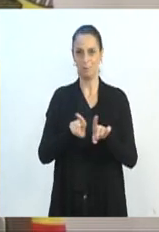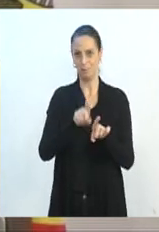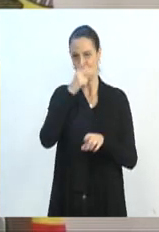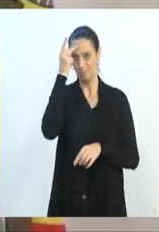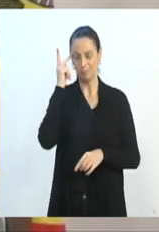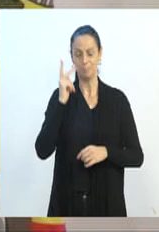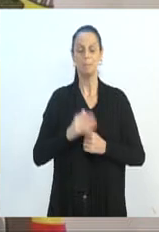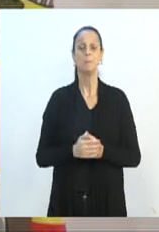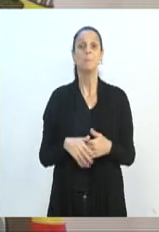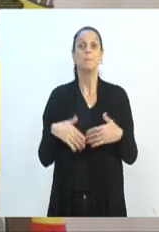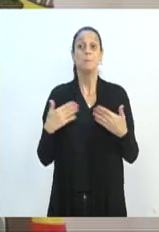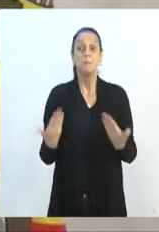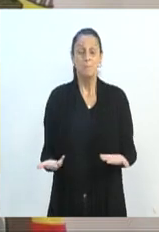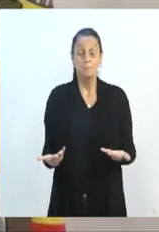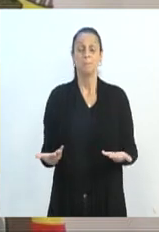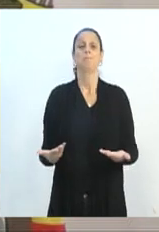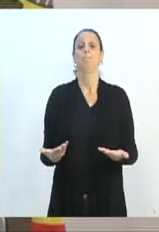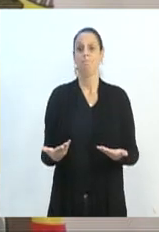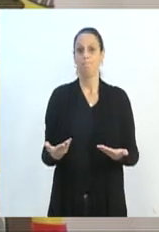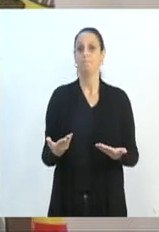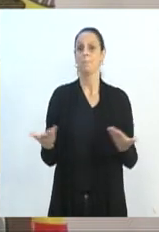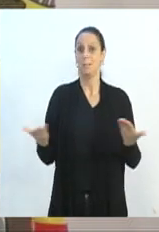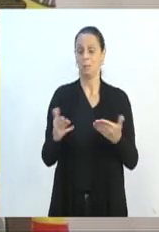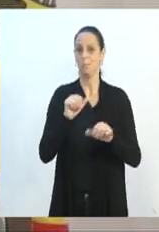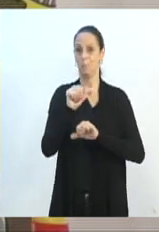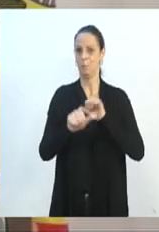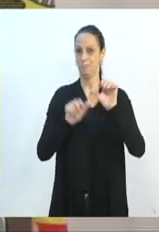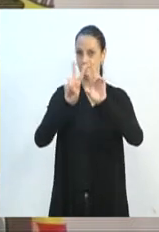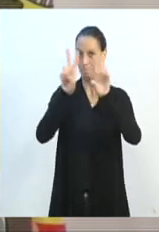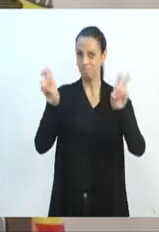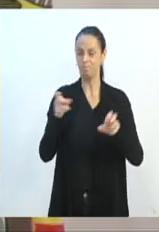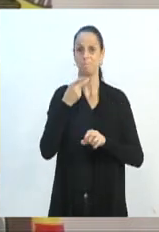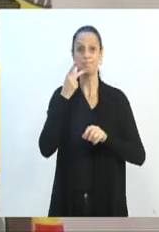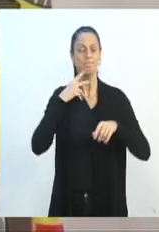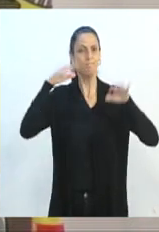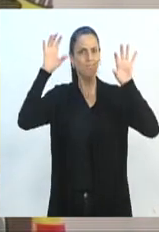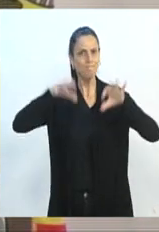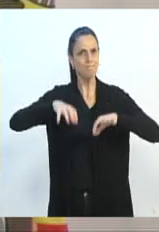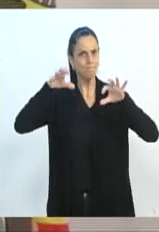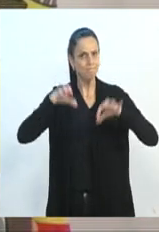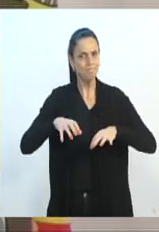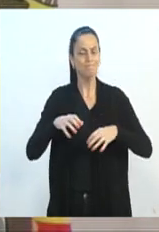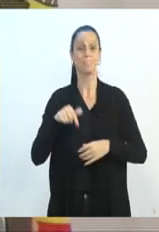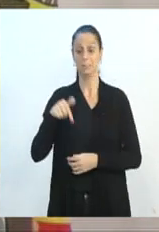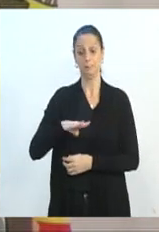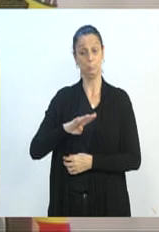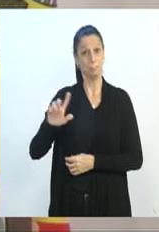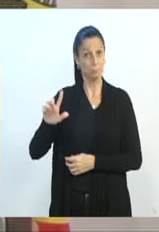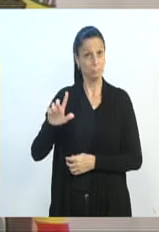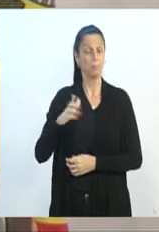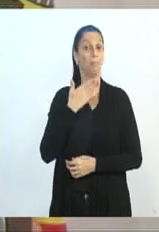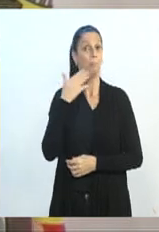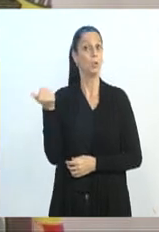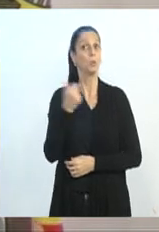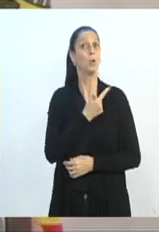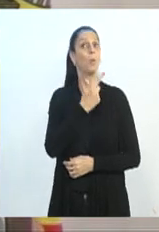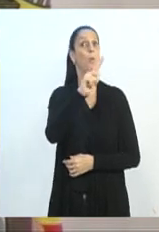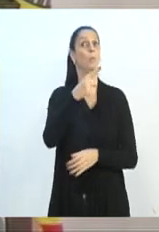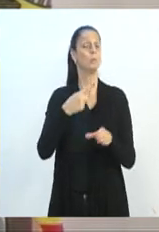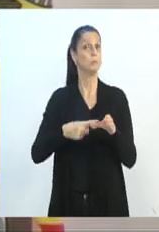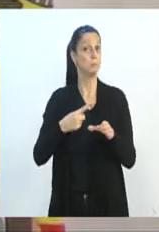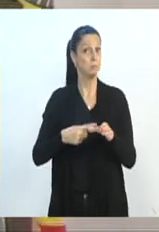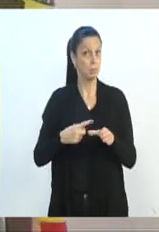Tuca, me solarei isso também, há outras cidades que passaram por momentos piores do que o nosso, só que eu quero aqui